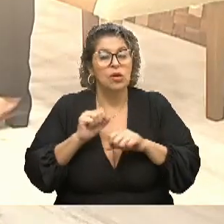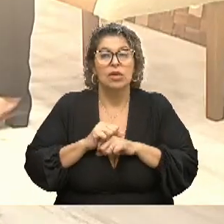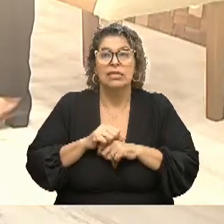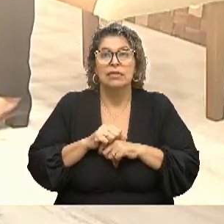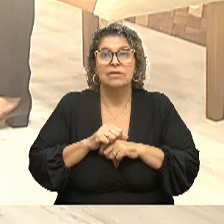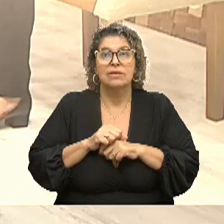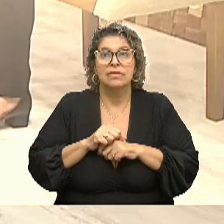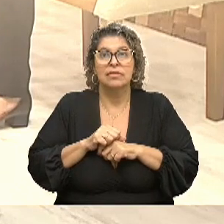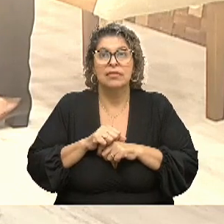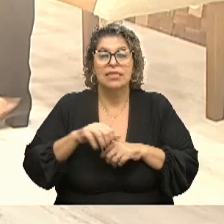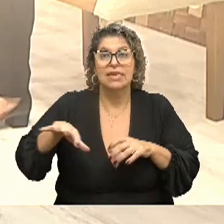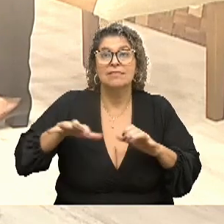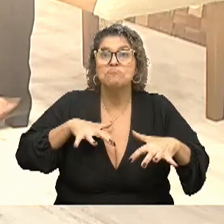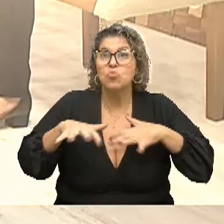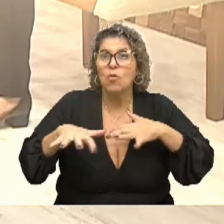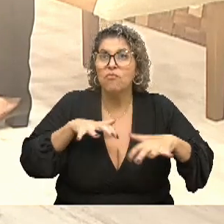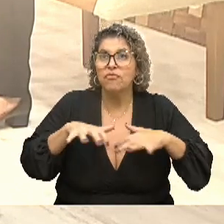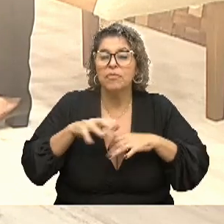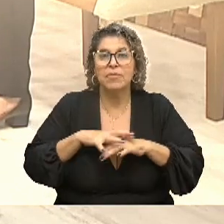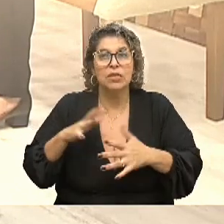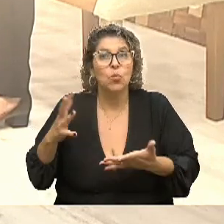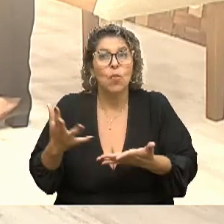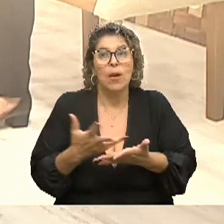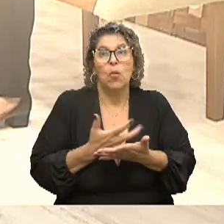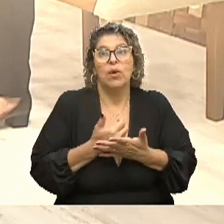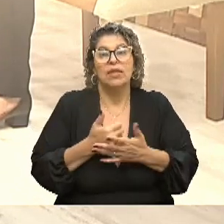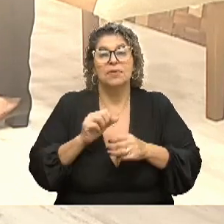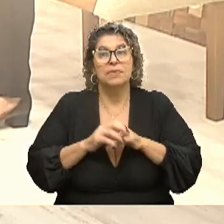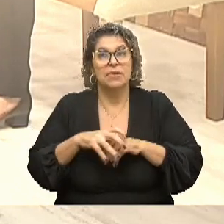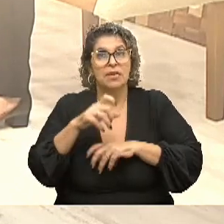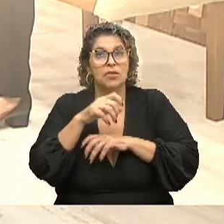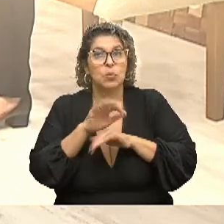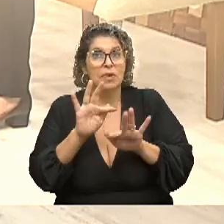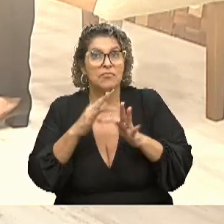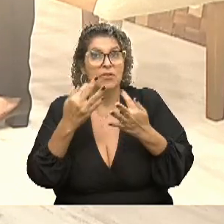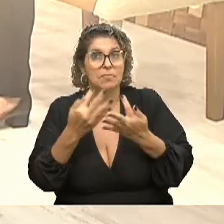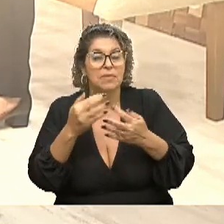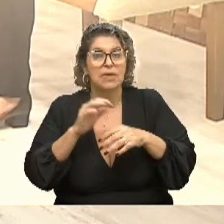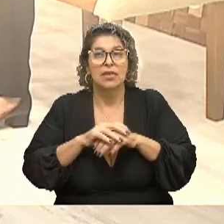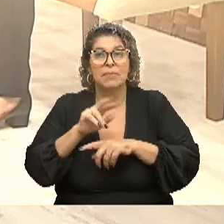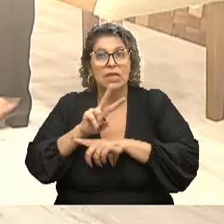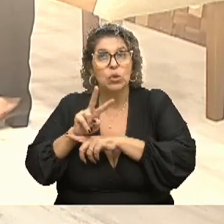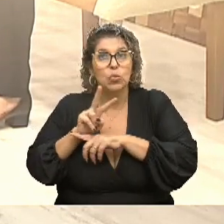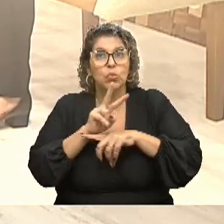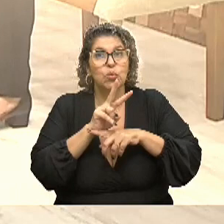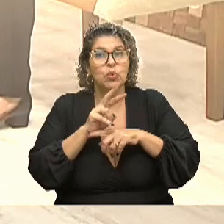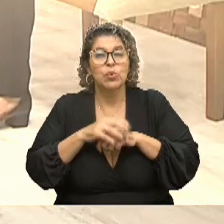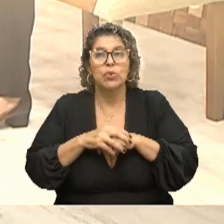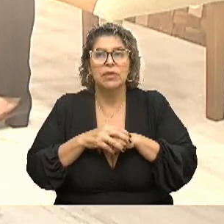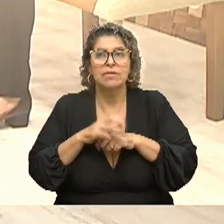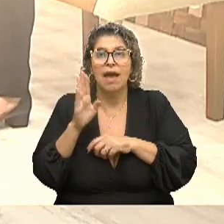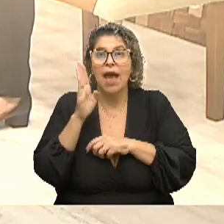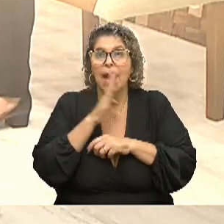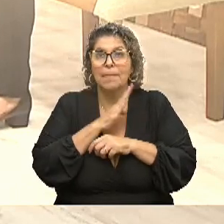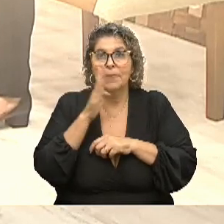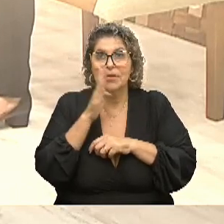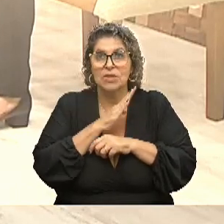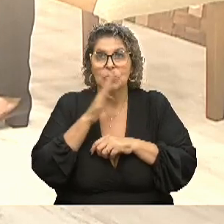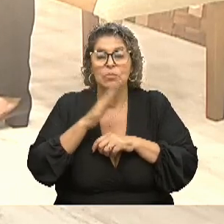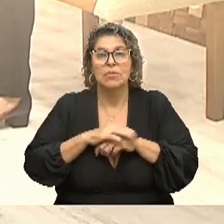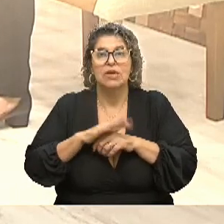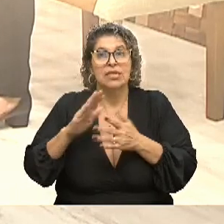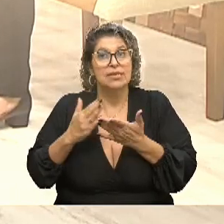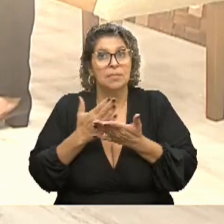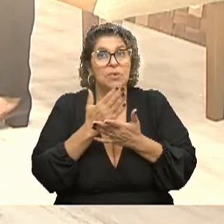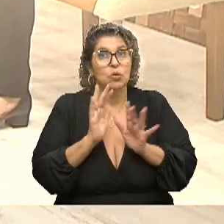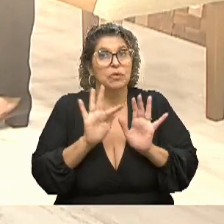encontrar dentro desse movimento também um acolhimento para os pais, para os cuidadores. Falasse um pouquinho, rapidamente, porque a gente já está se encaminhando